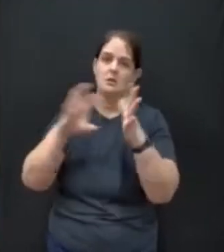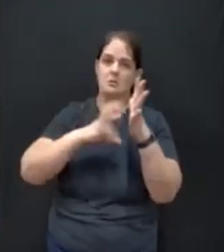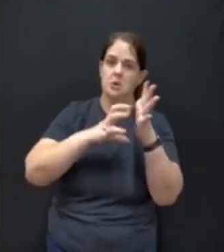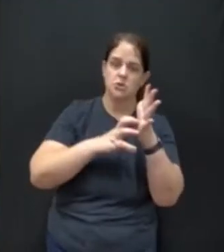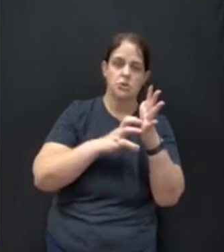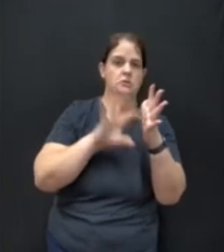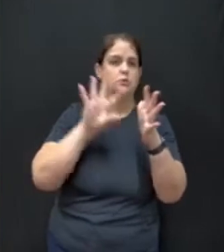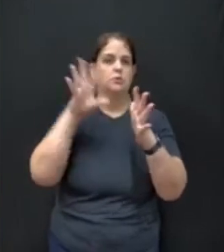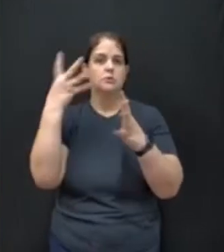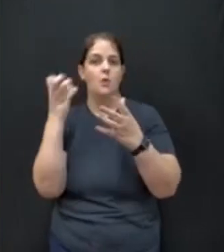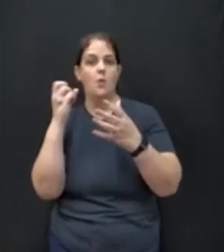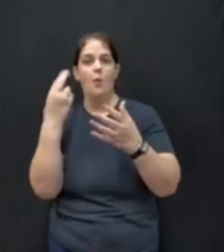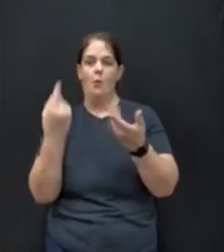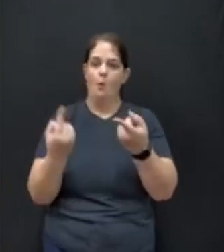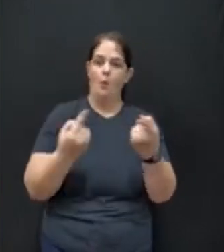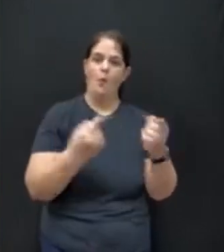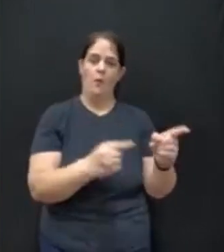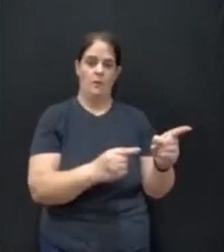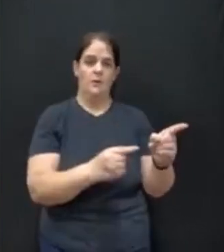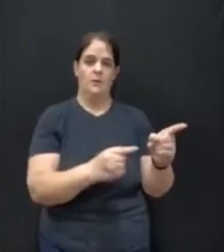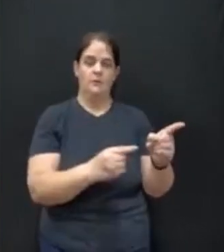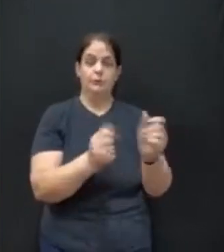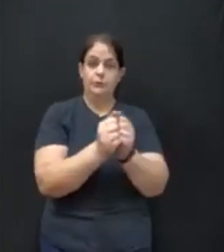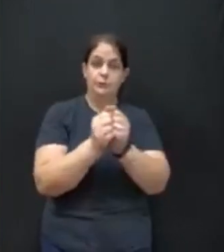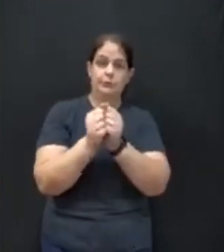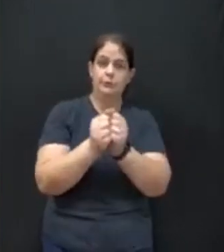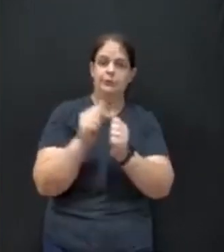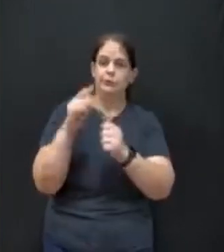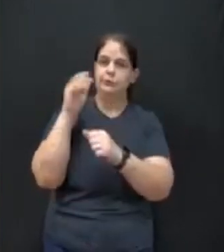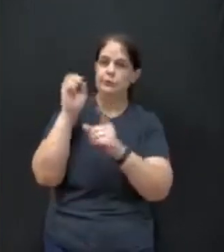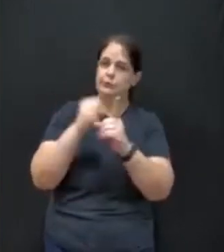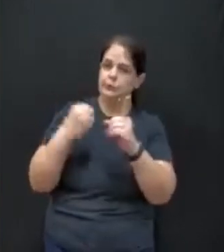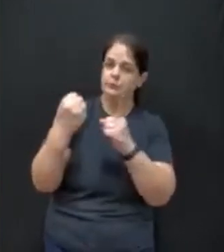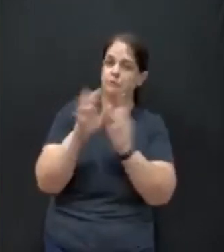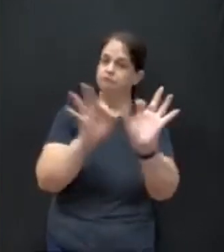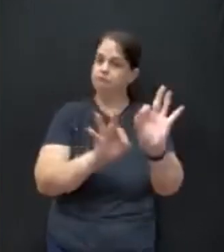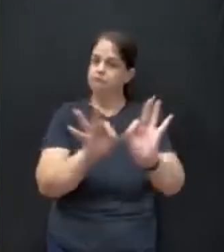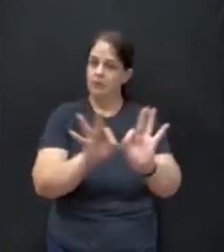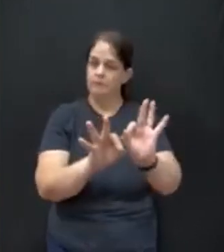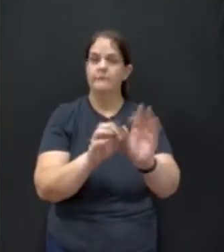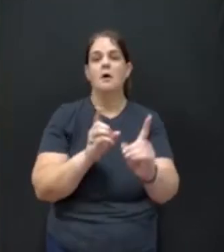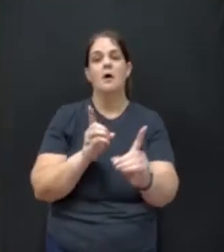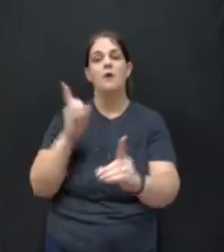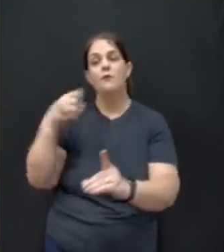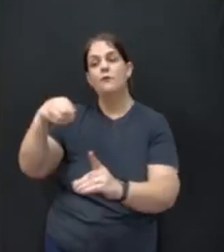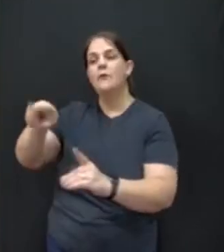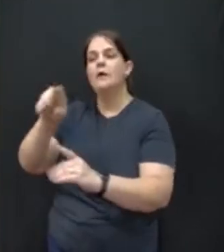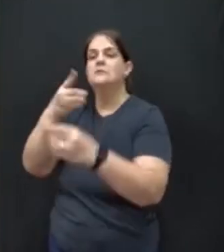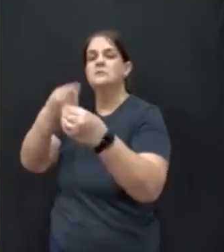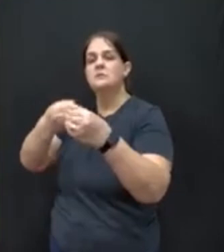situação, seja oposição, junto com a sociedade organizada, vão a Chapecó.